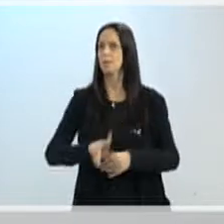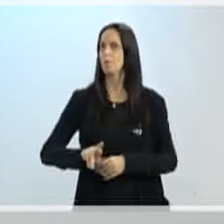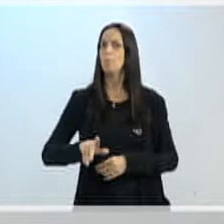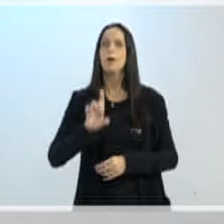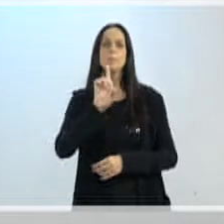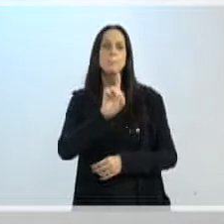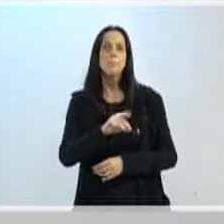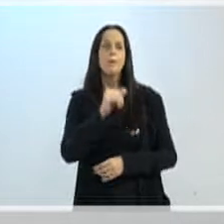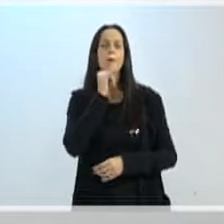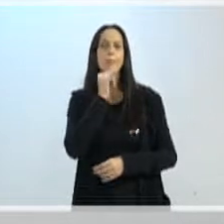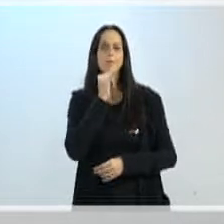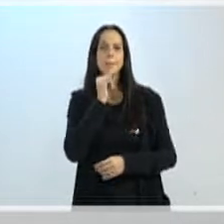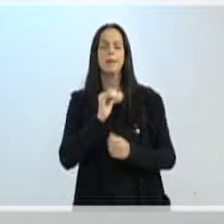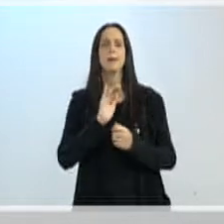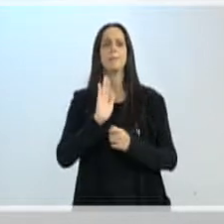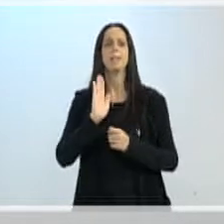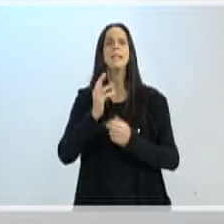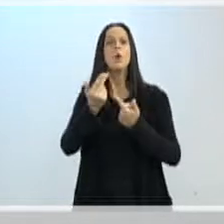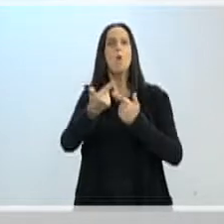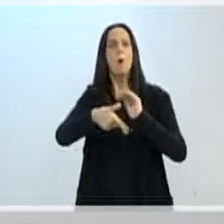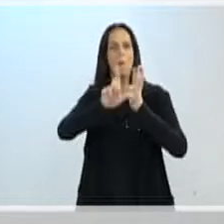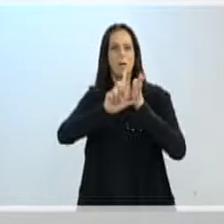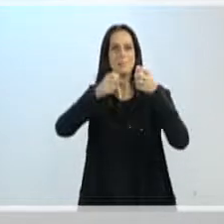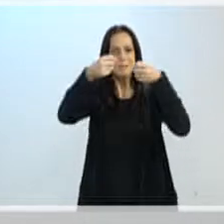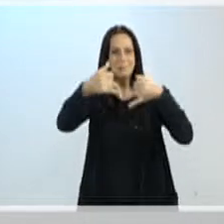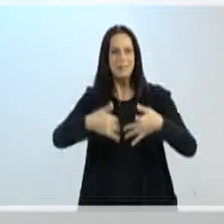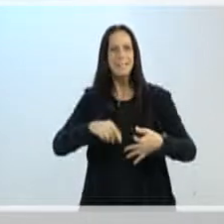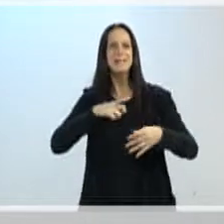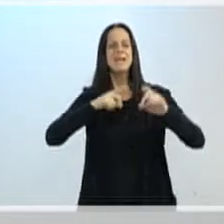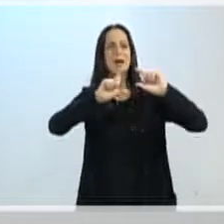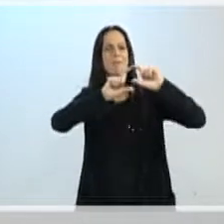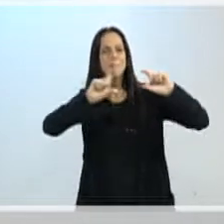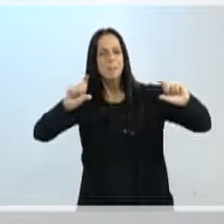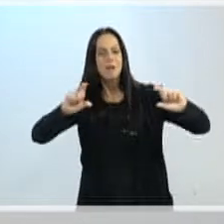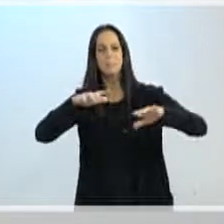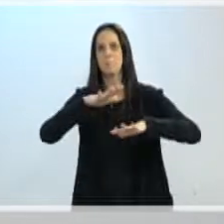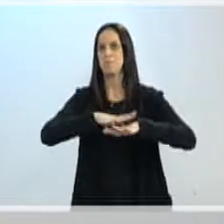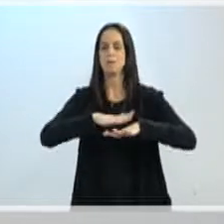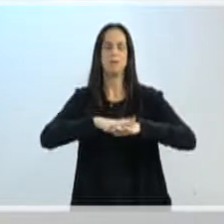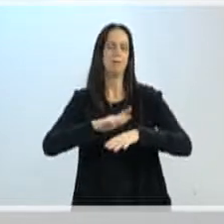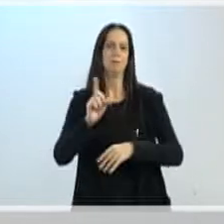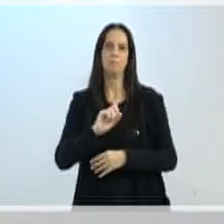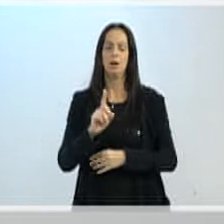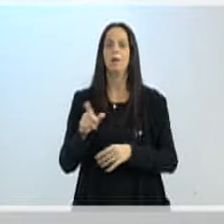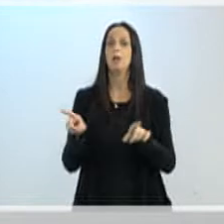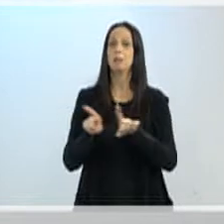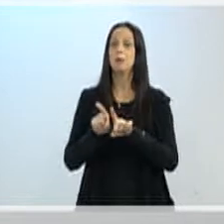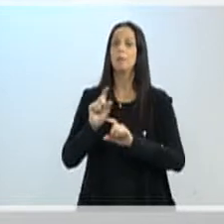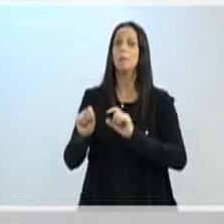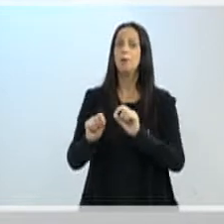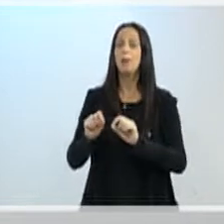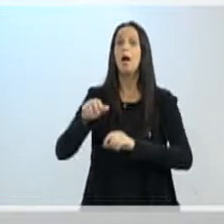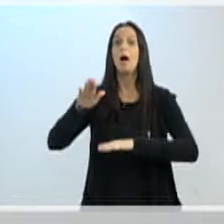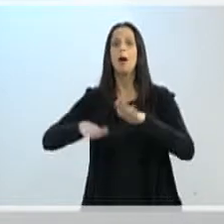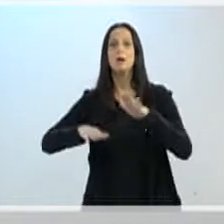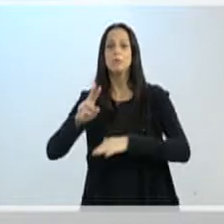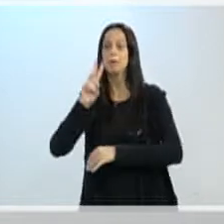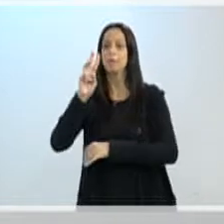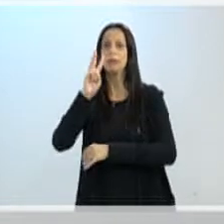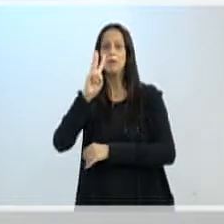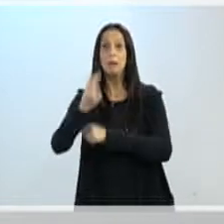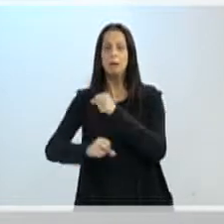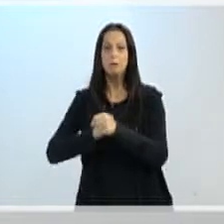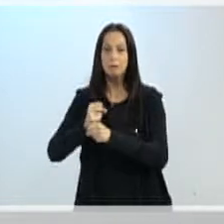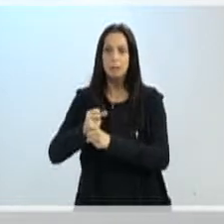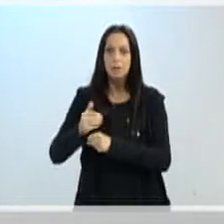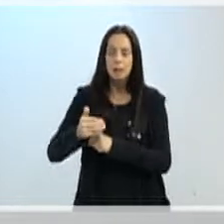condicionantes que nós vimos antes naquela fórmula paramétrica. Ela investe mais, ela regride três anos, ou seja, desde o